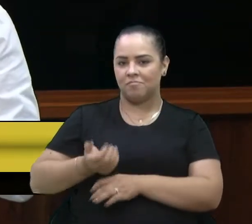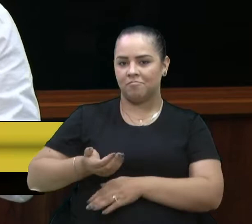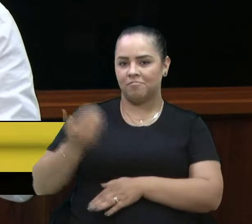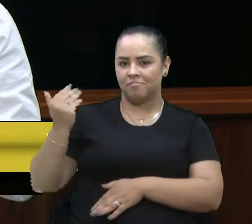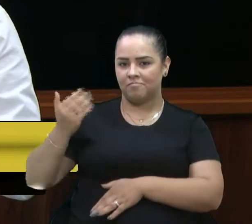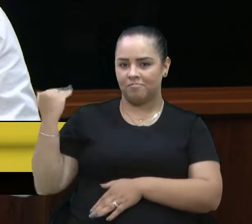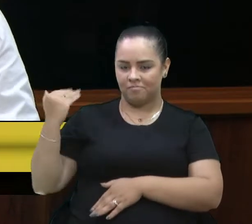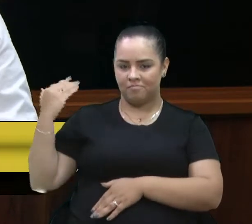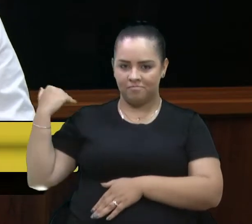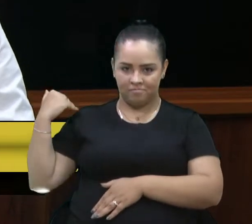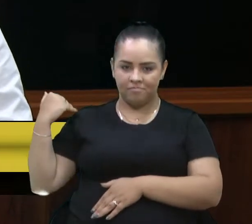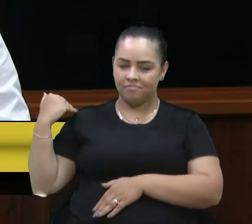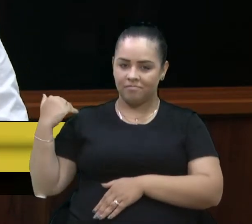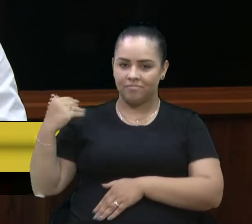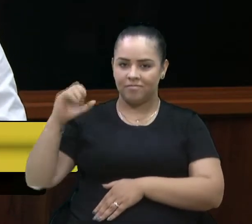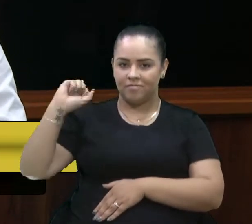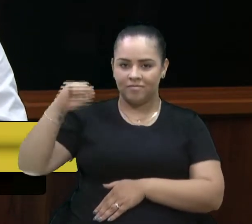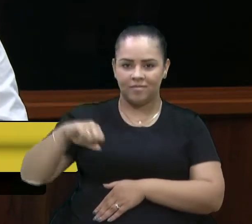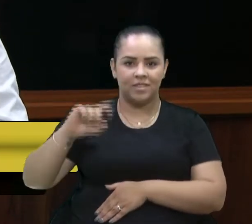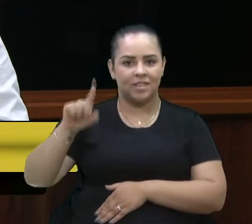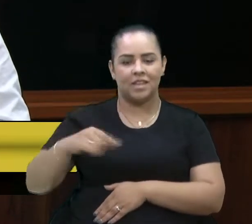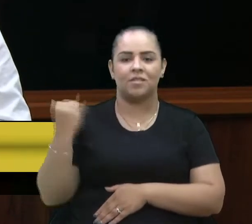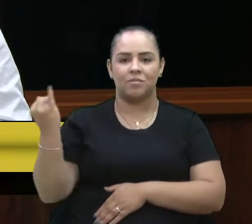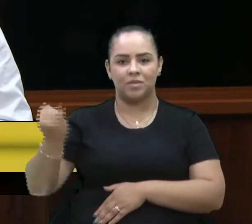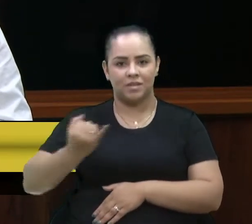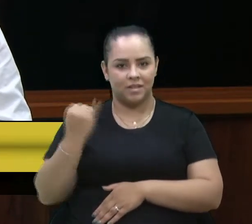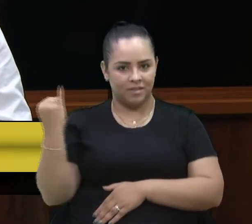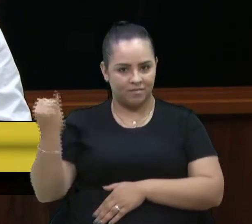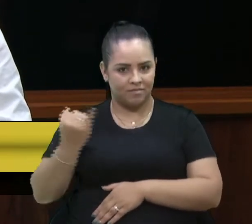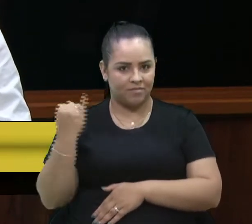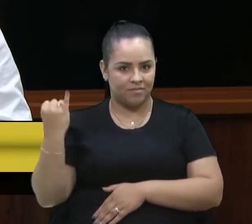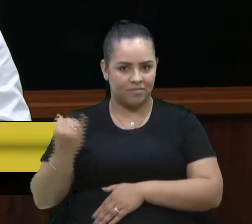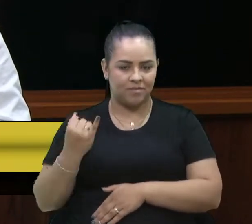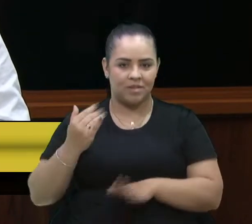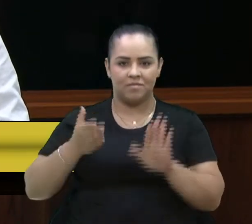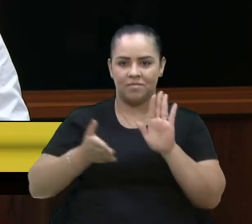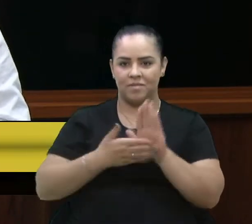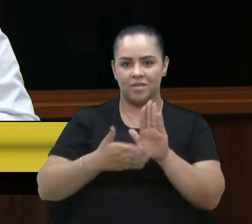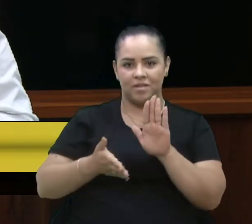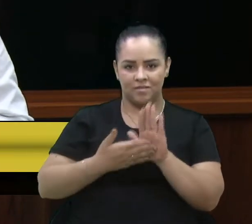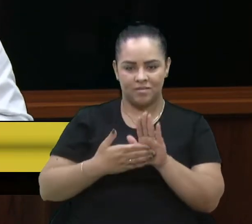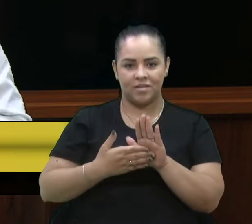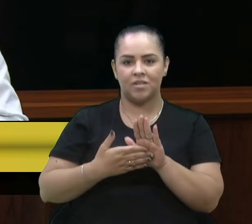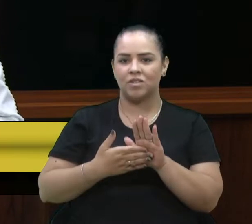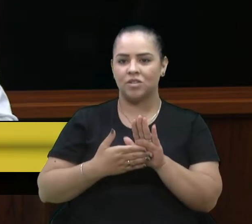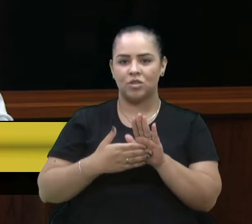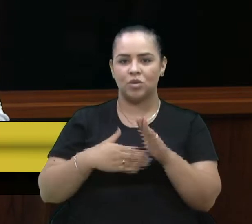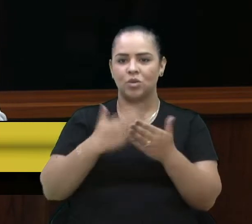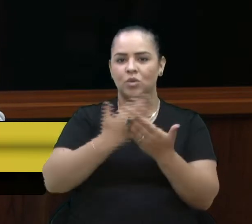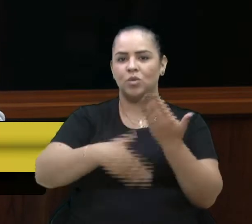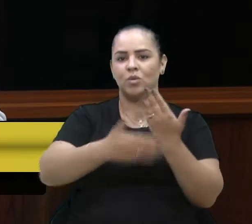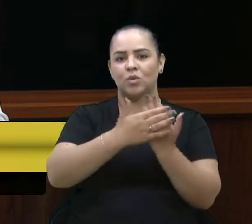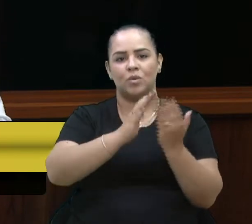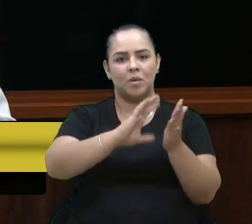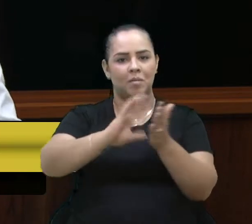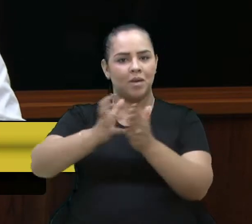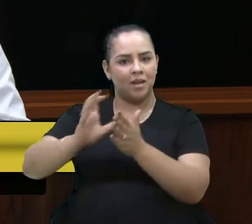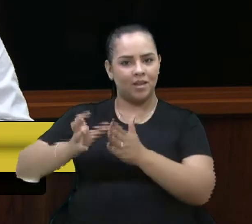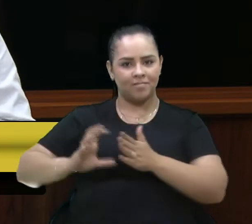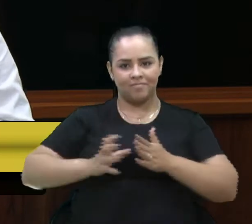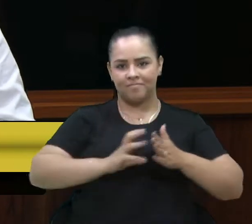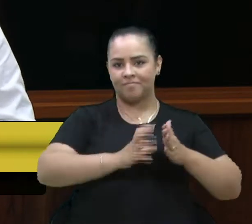já, e isso é superimportante, uma pauta que é suprapartidária e precisa ser suprapartidária,